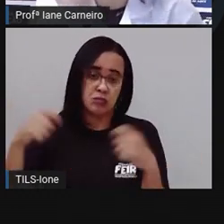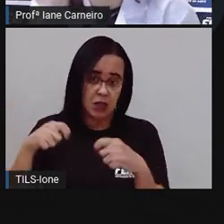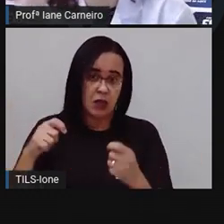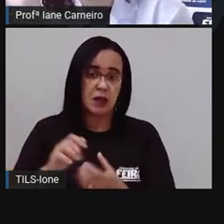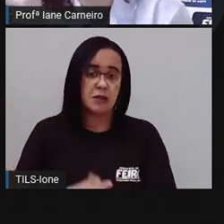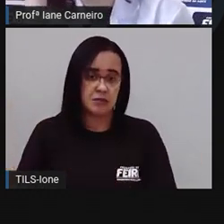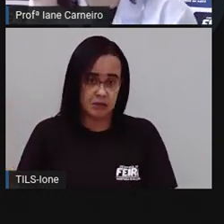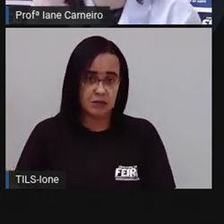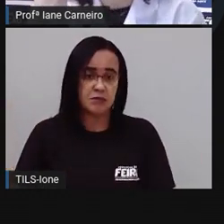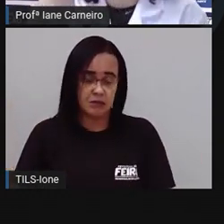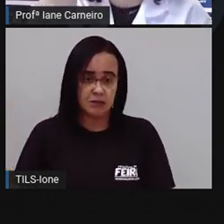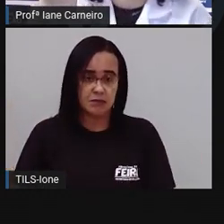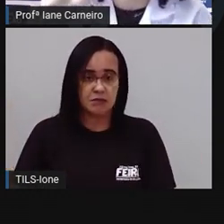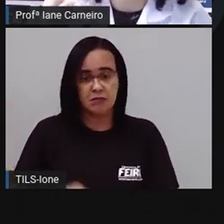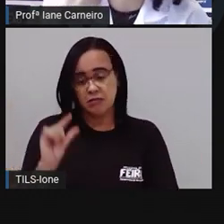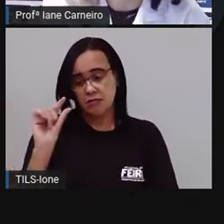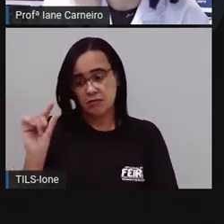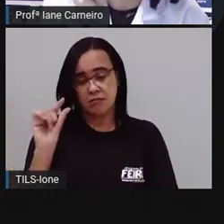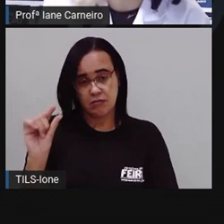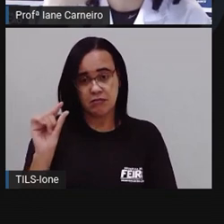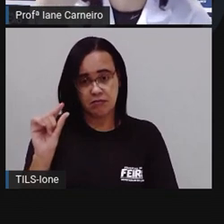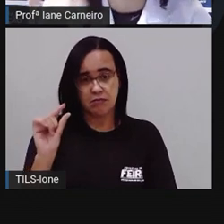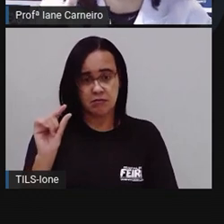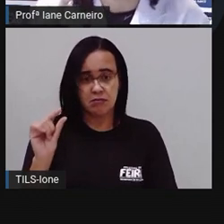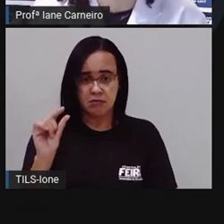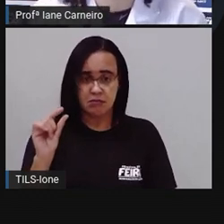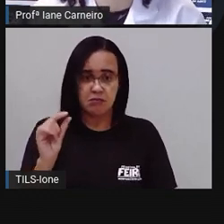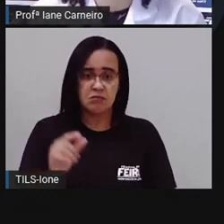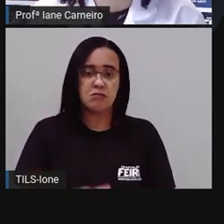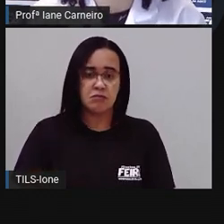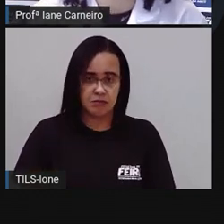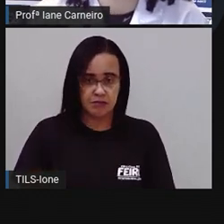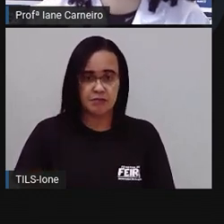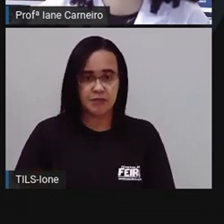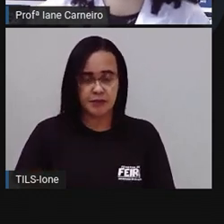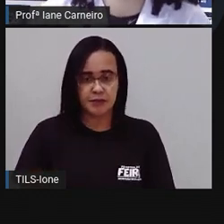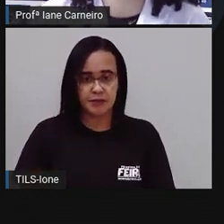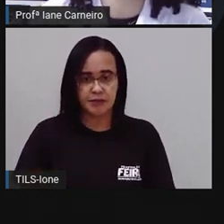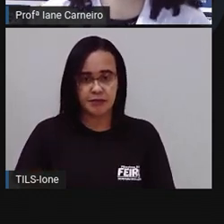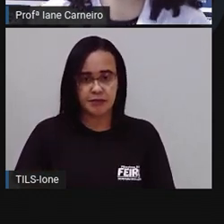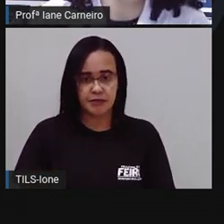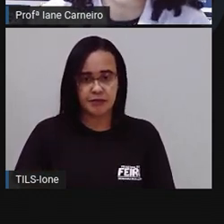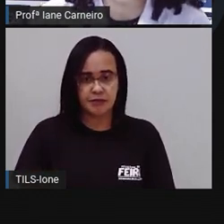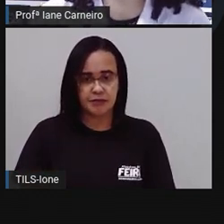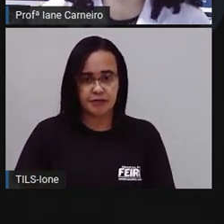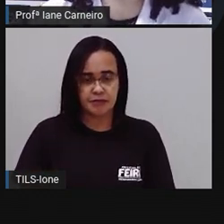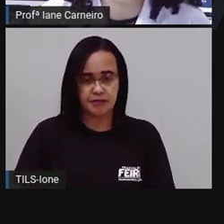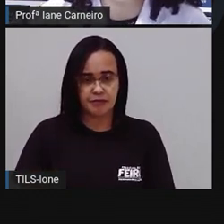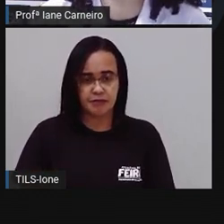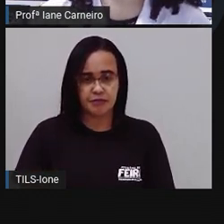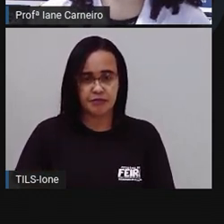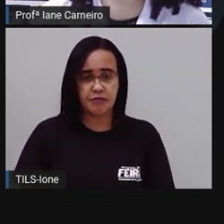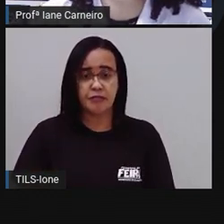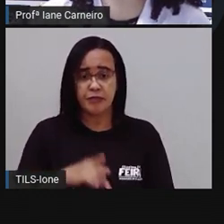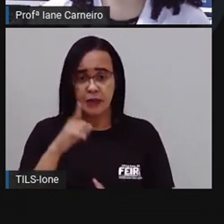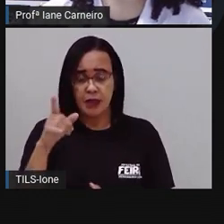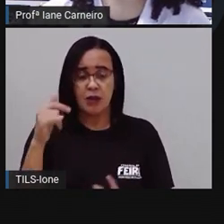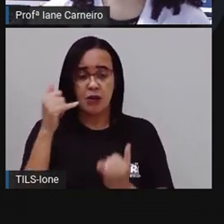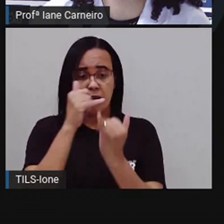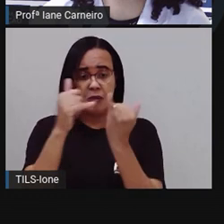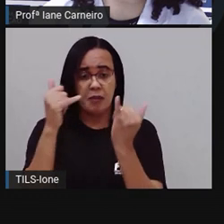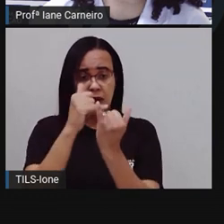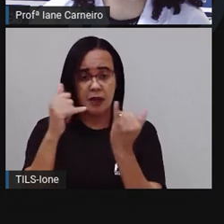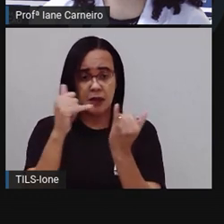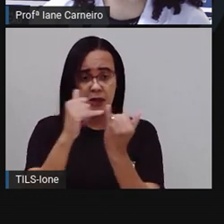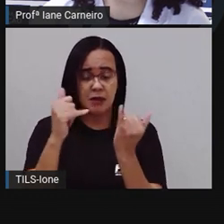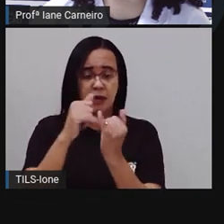pequenininha de, a unidade pequenininha do litro, tá certo? Então, a metade dessa garrafinha, ó,